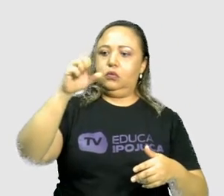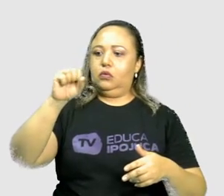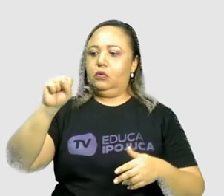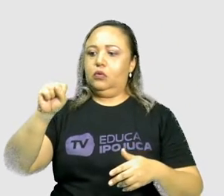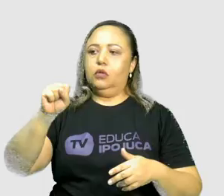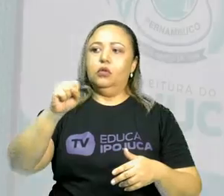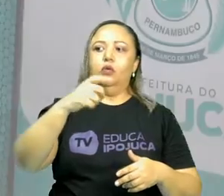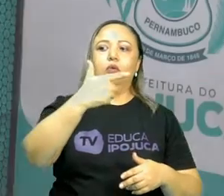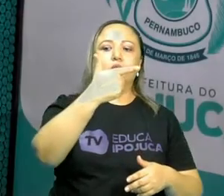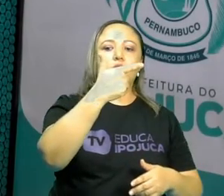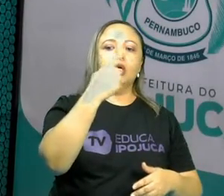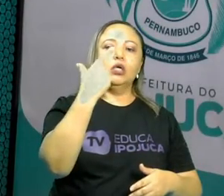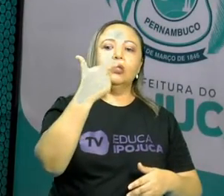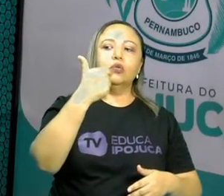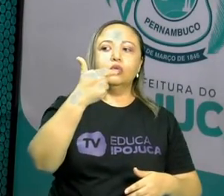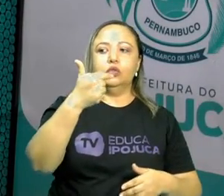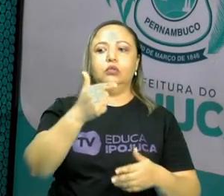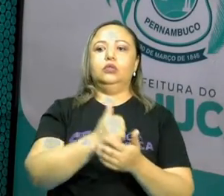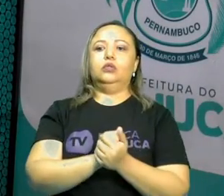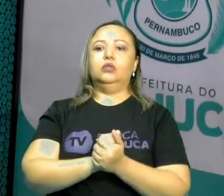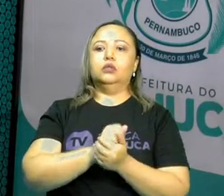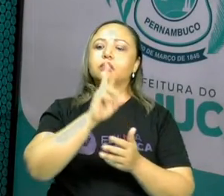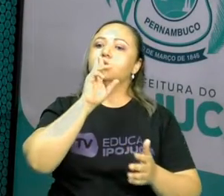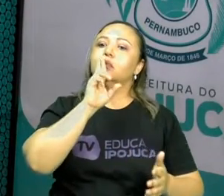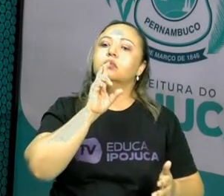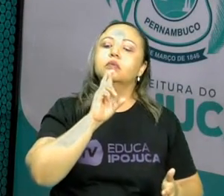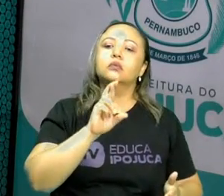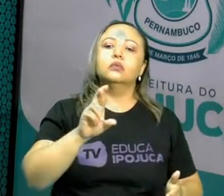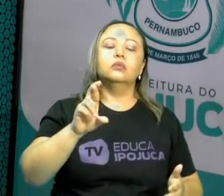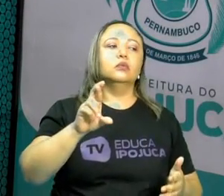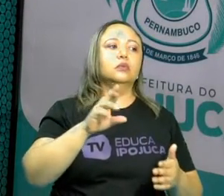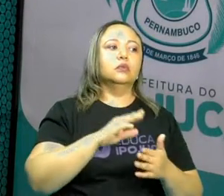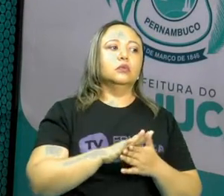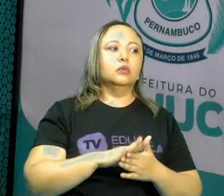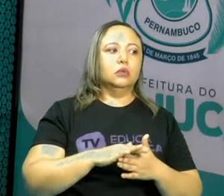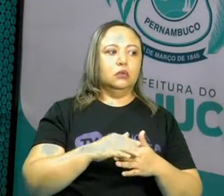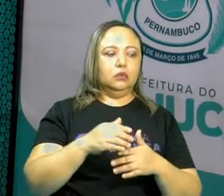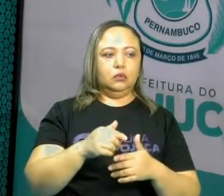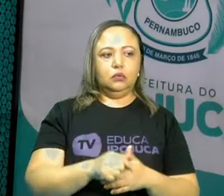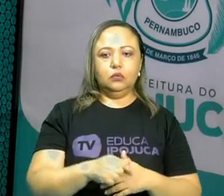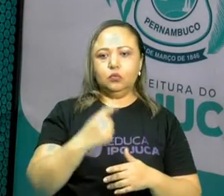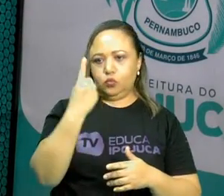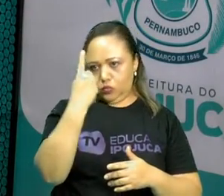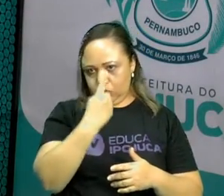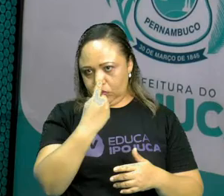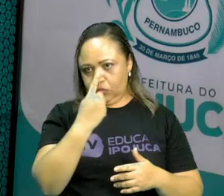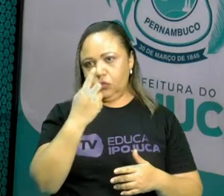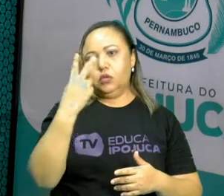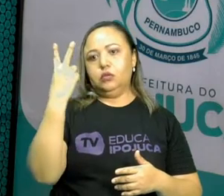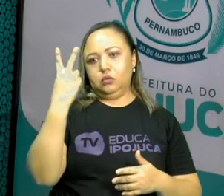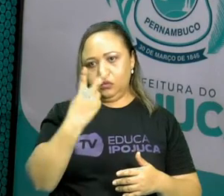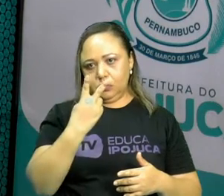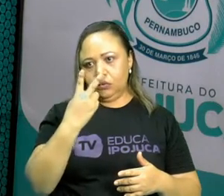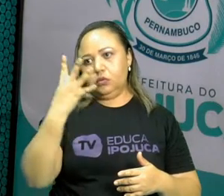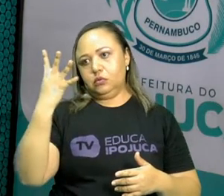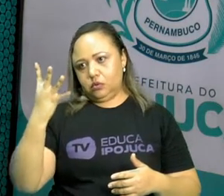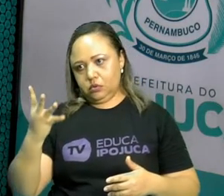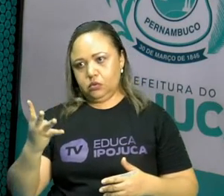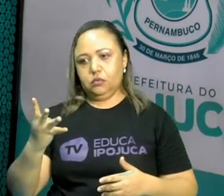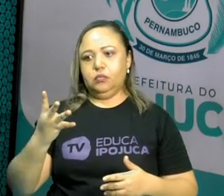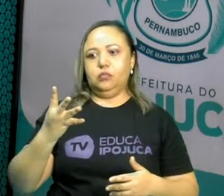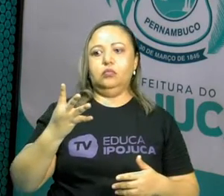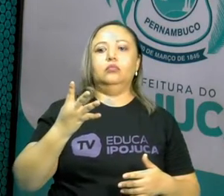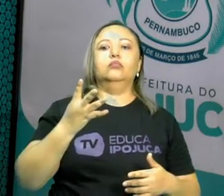Pois é. Se você respondeu aqui os valores 1, 2 e 4,